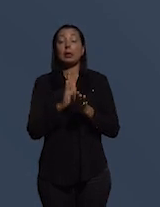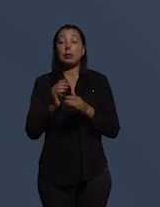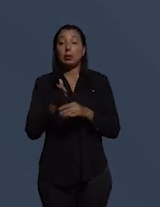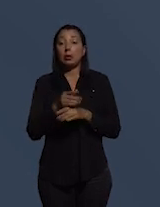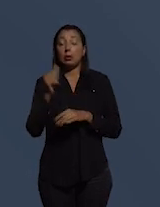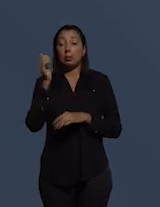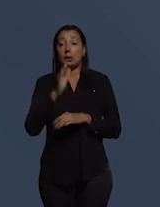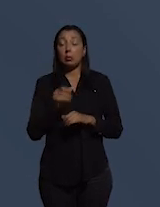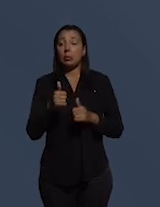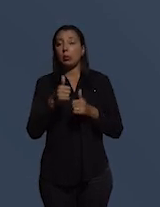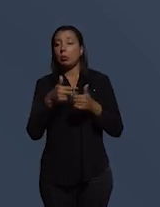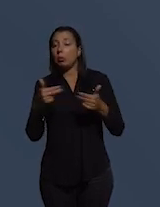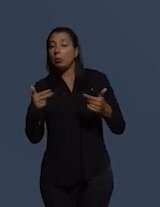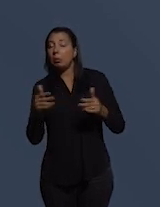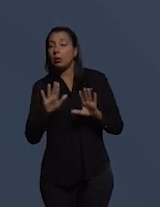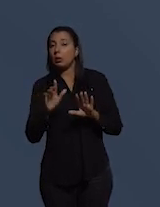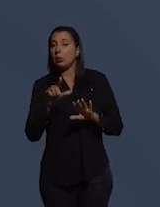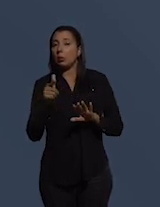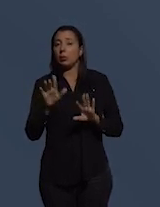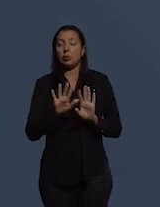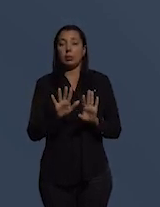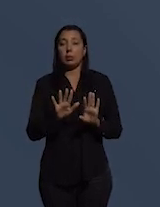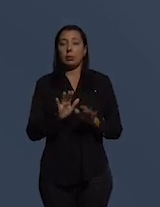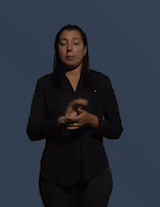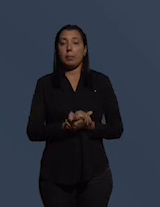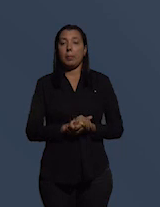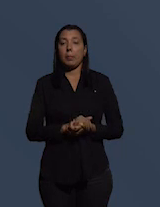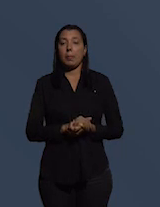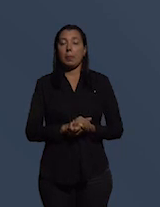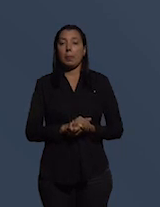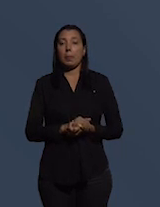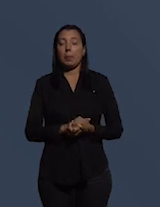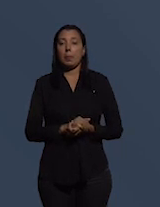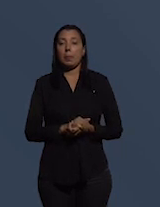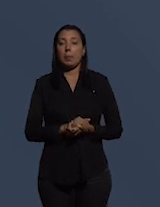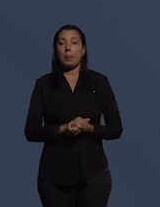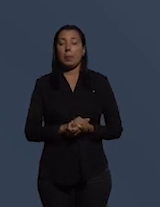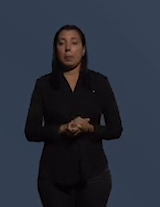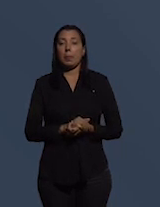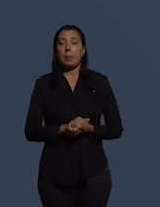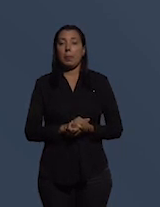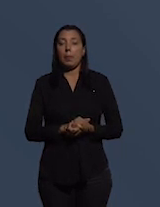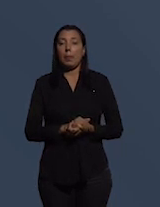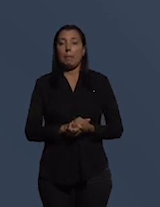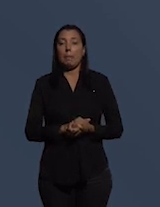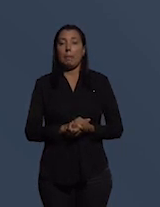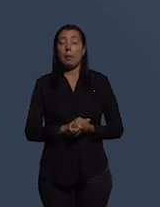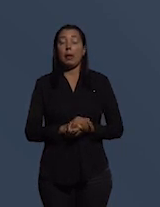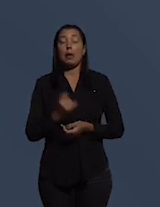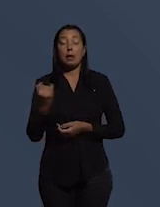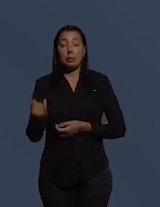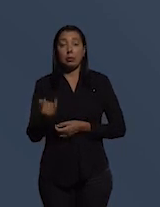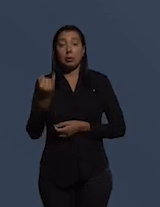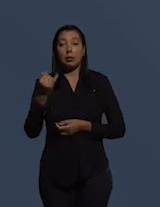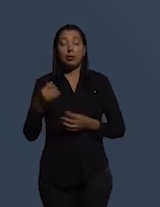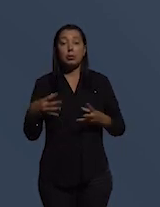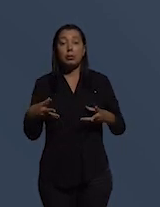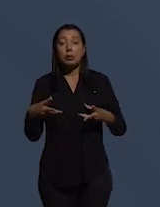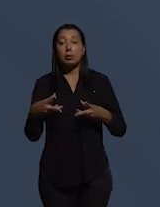melhorou em alguns pontos e outros não então uma questão que é importante para todos